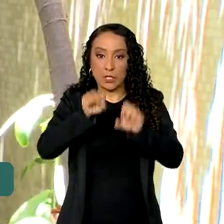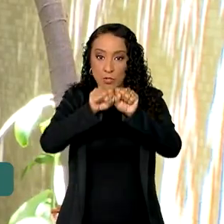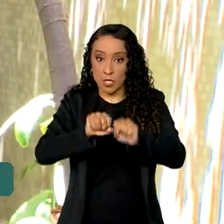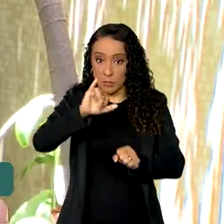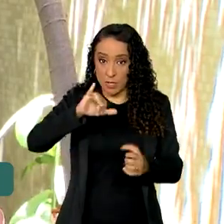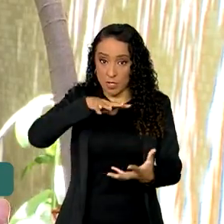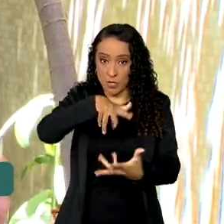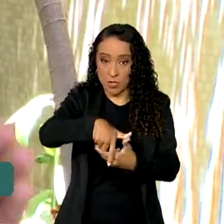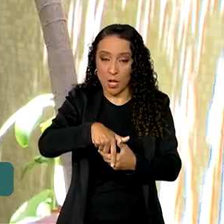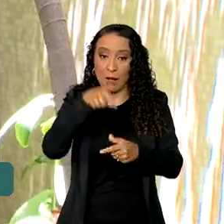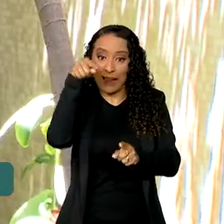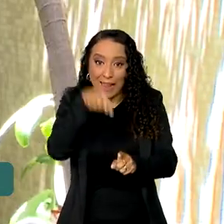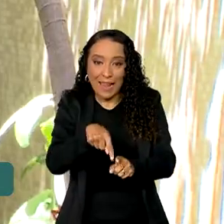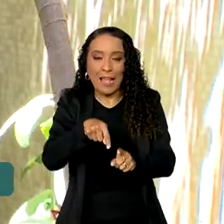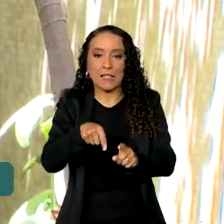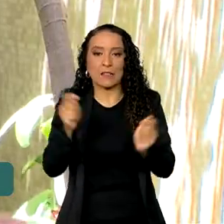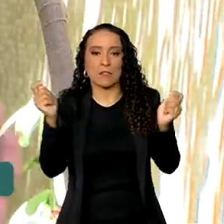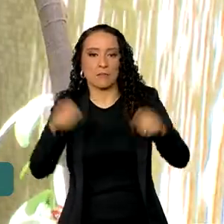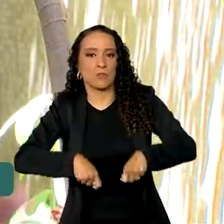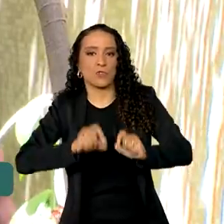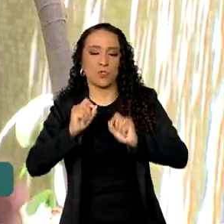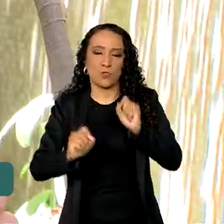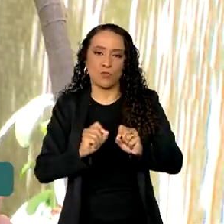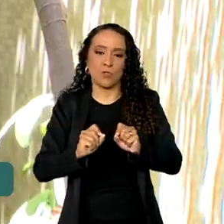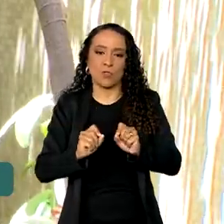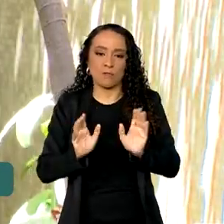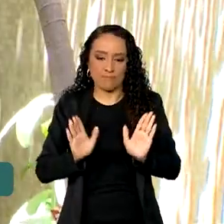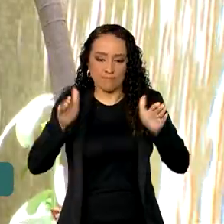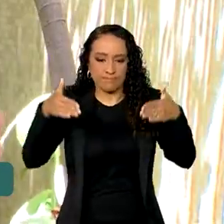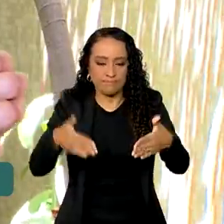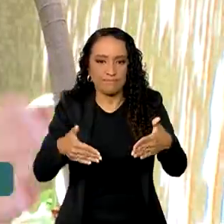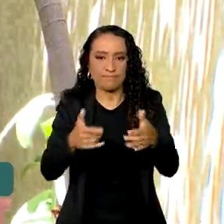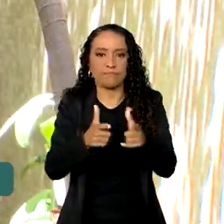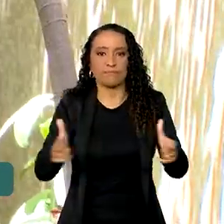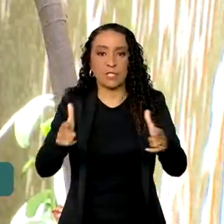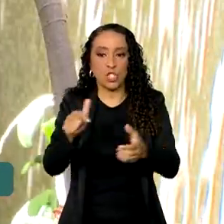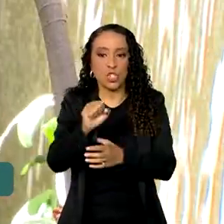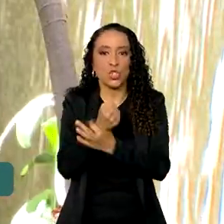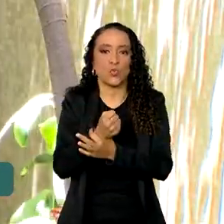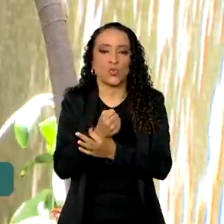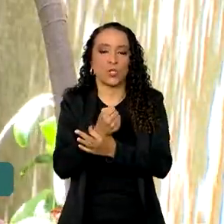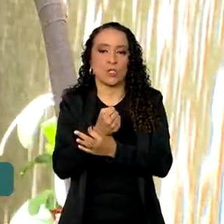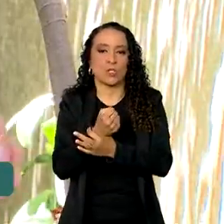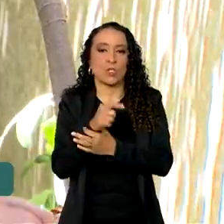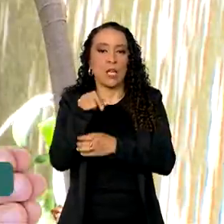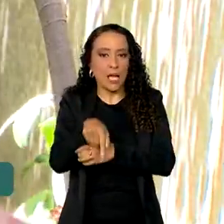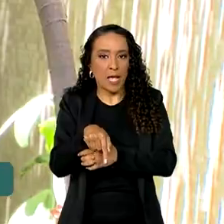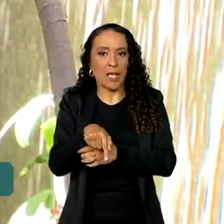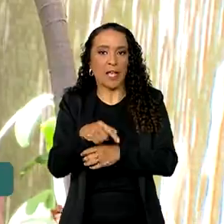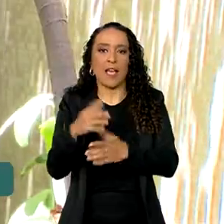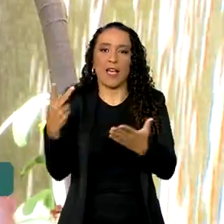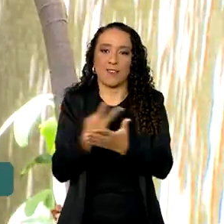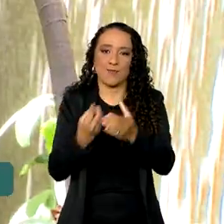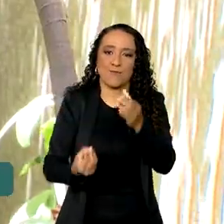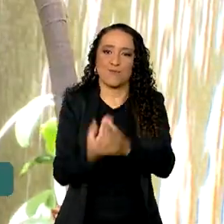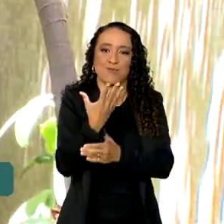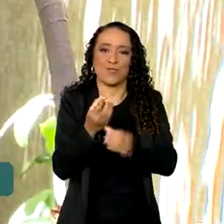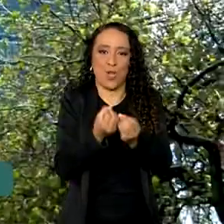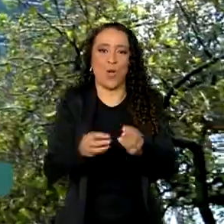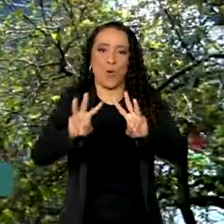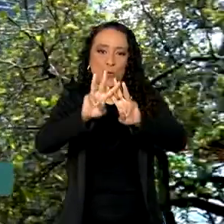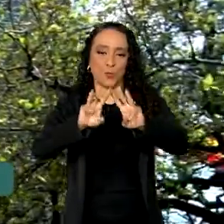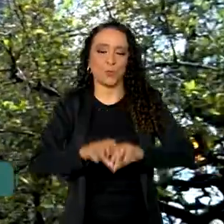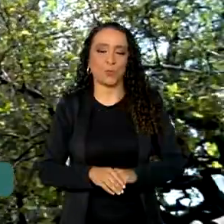internacional. Com essa vocação muito voltada para a dimensão de segurança que surge nas Nações